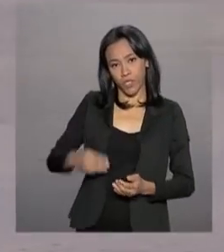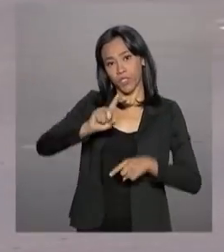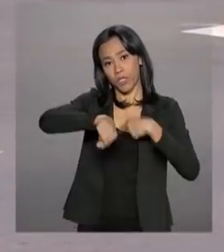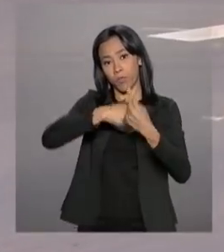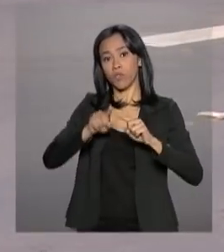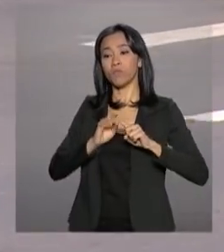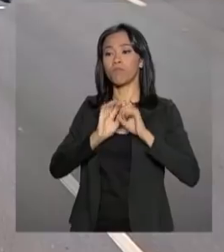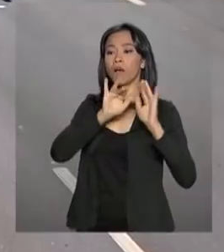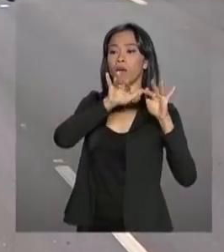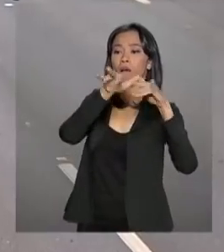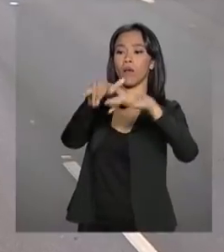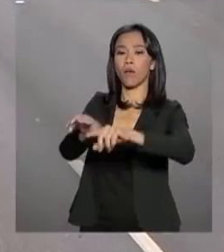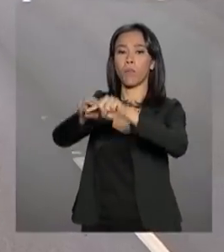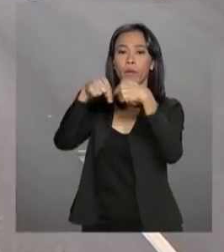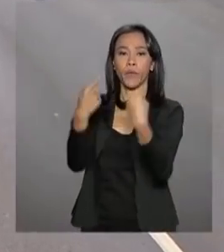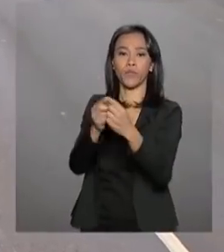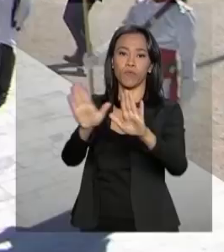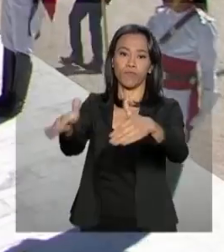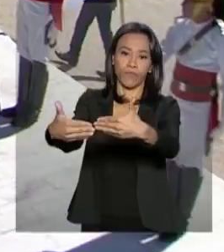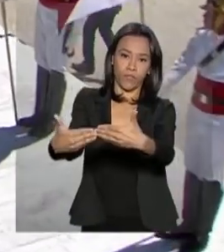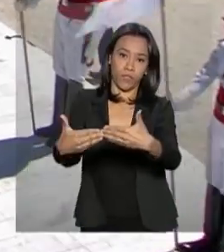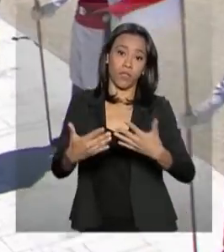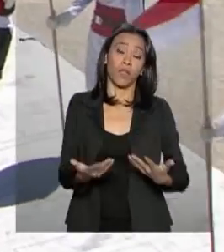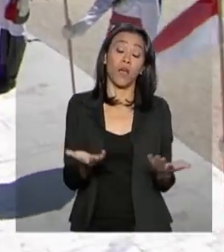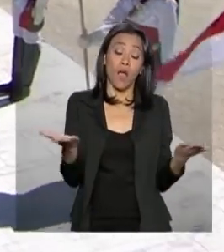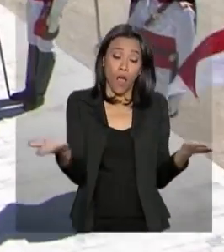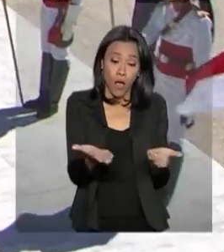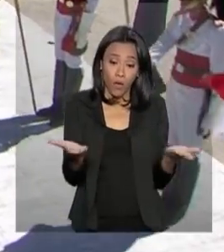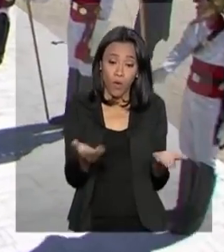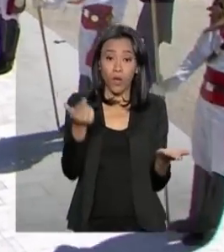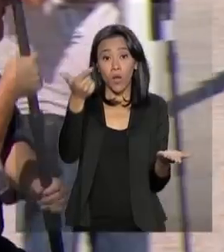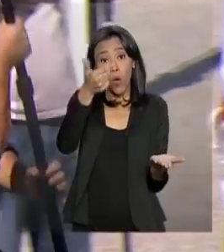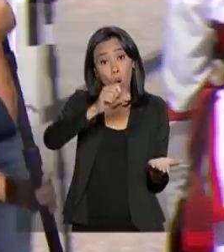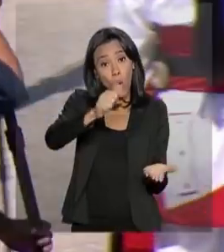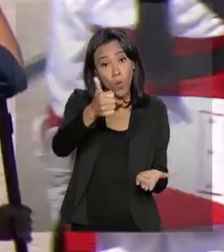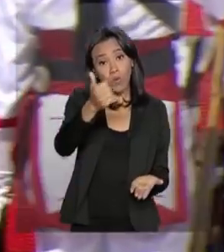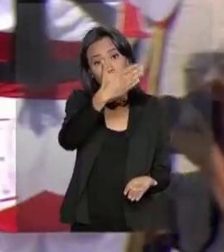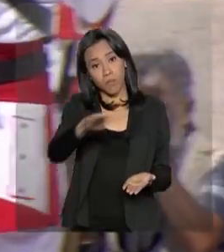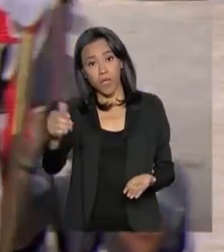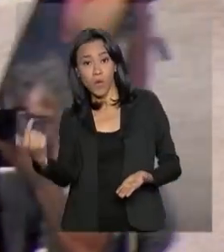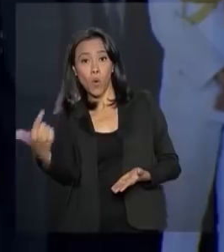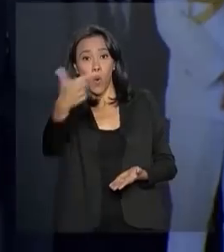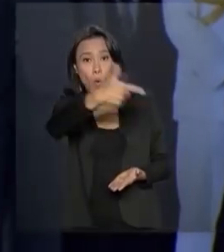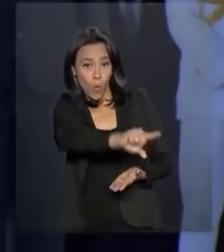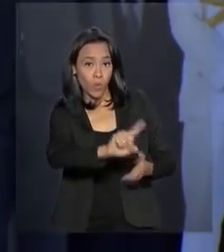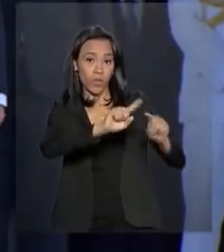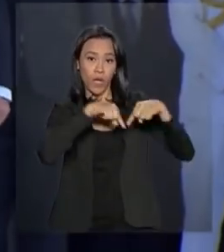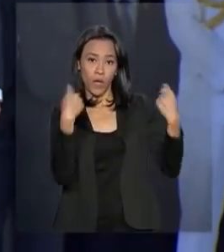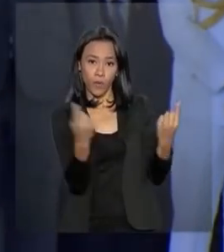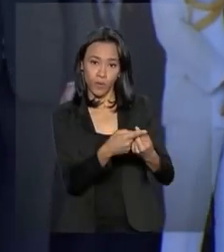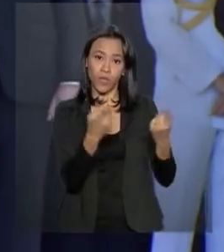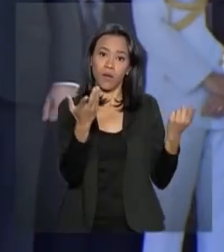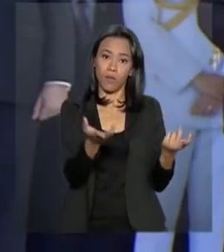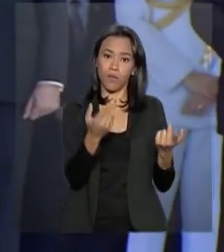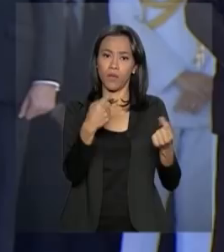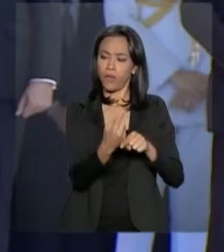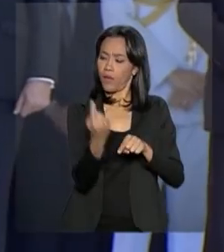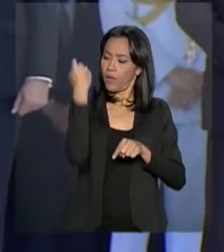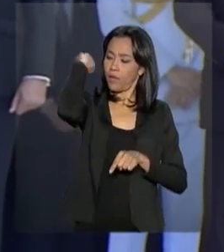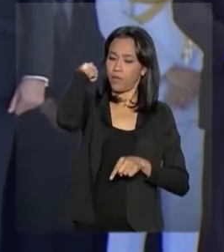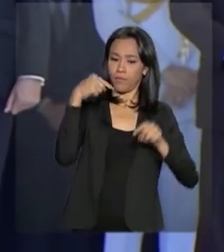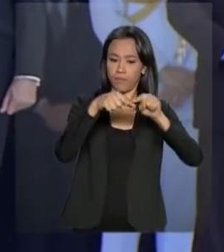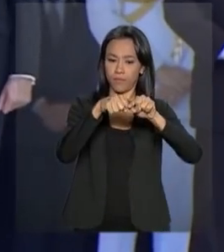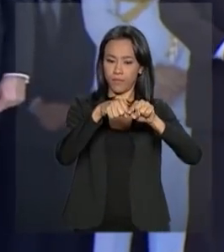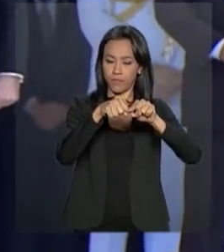fechada. Agora, às 11h30, eles seguem para uma outra reunião, desta vez ampliada, que acontece aqui atrás de mim, na Sala